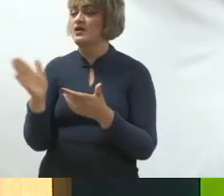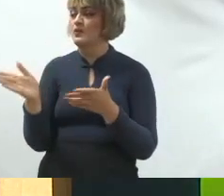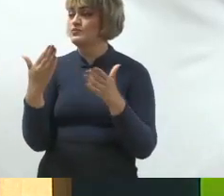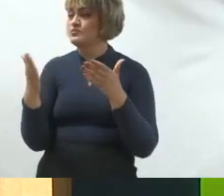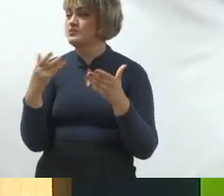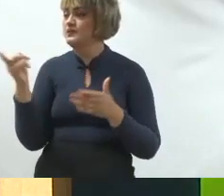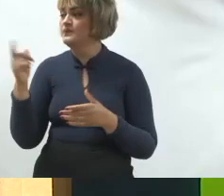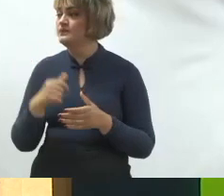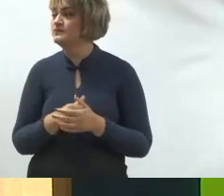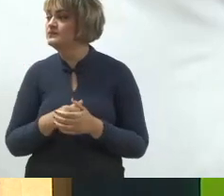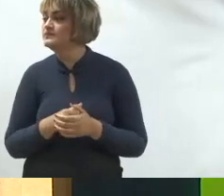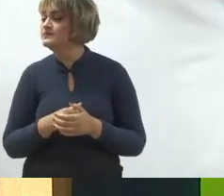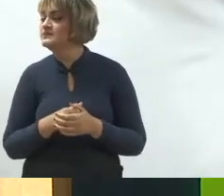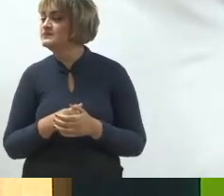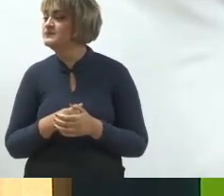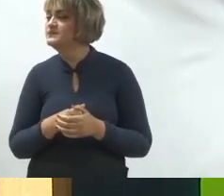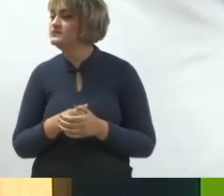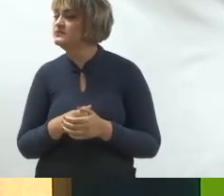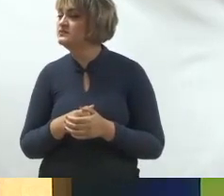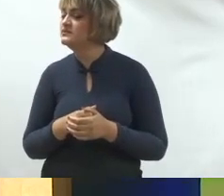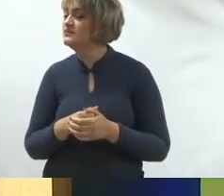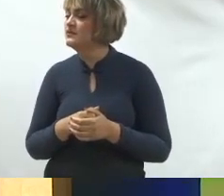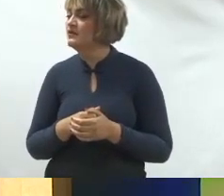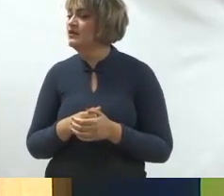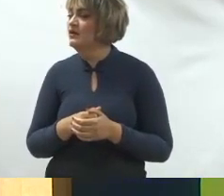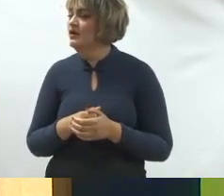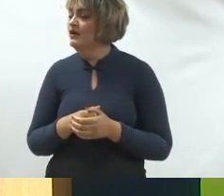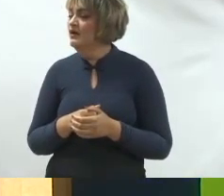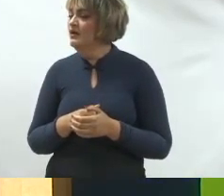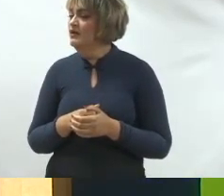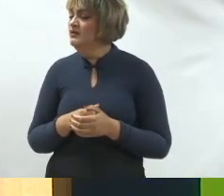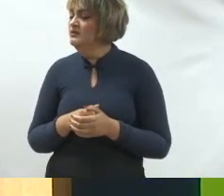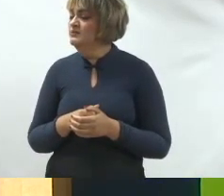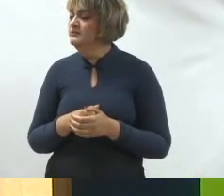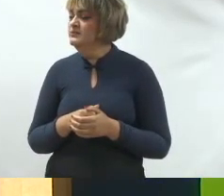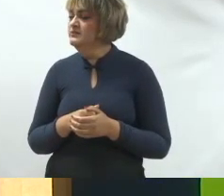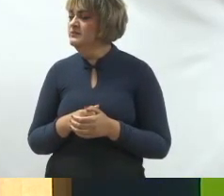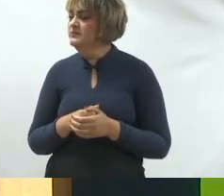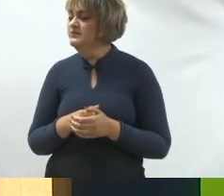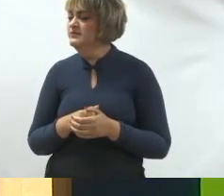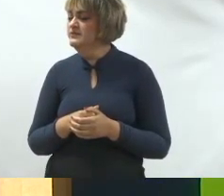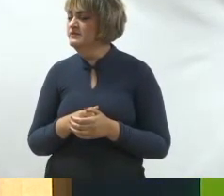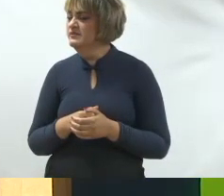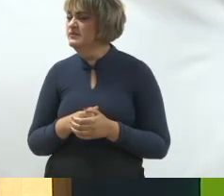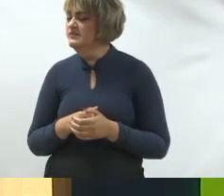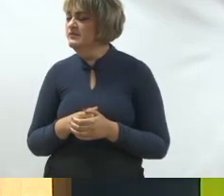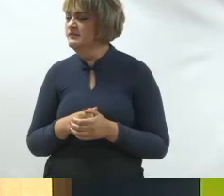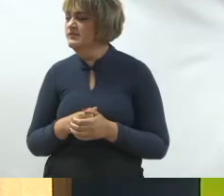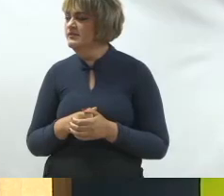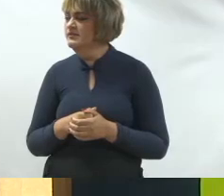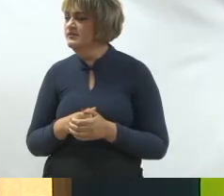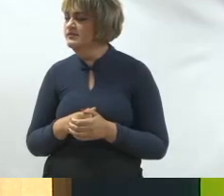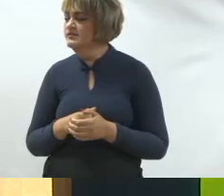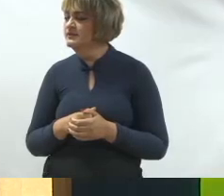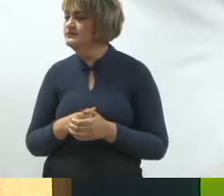impactando a campanha eleitoral de vocês isso aqui é só uma escala vamos lá, vamos lá, colaborar